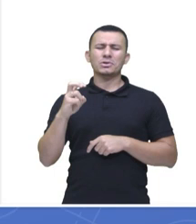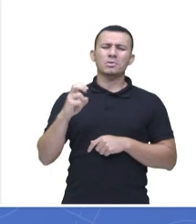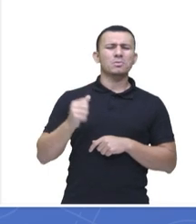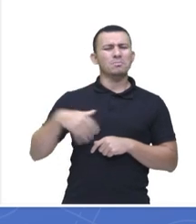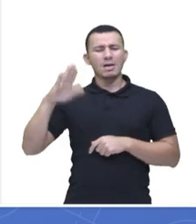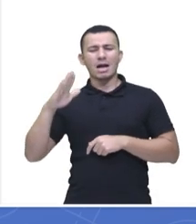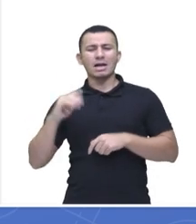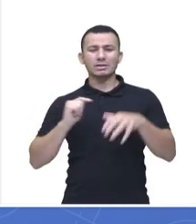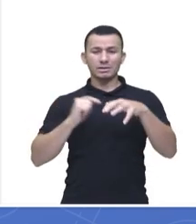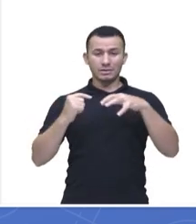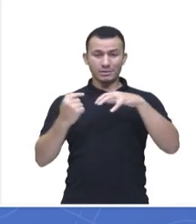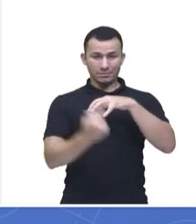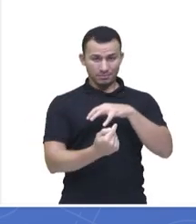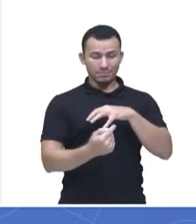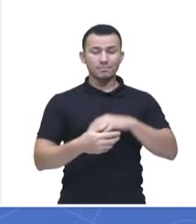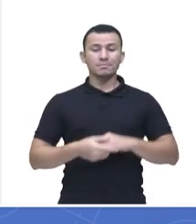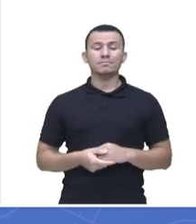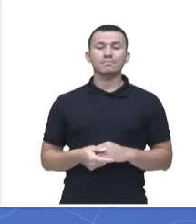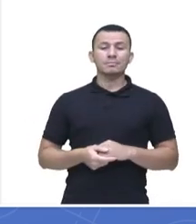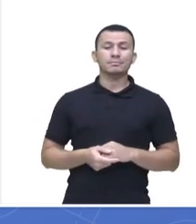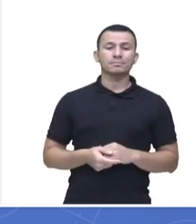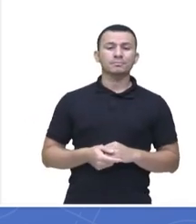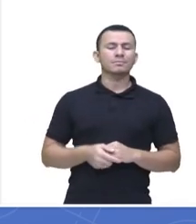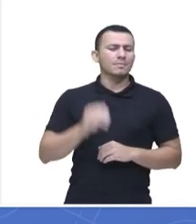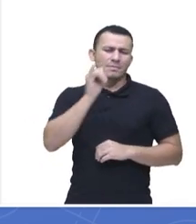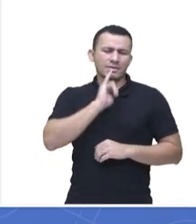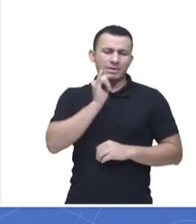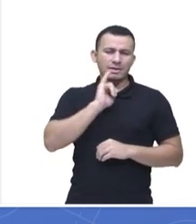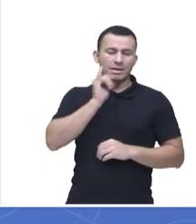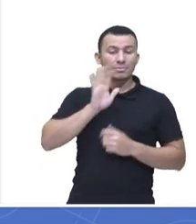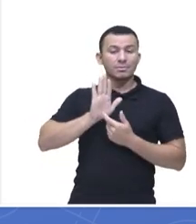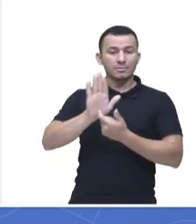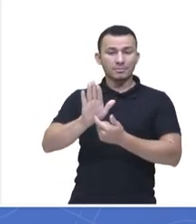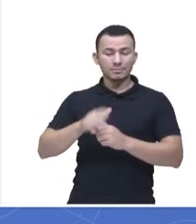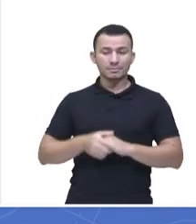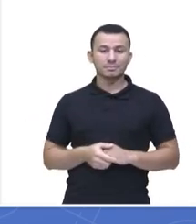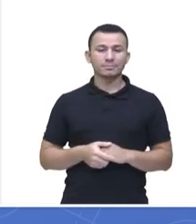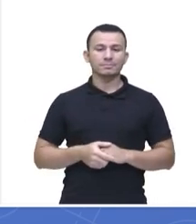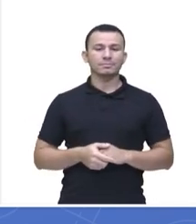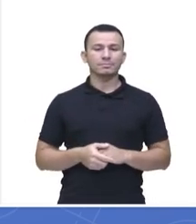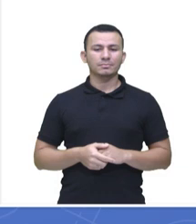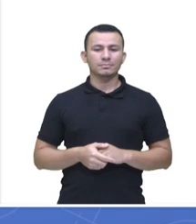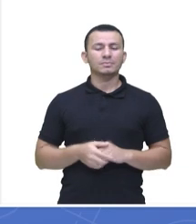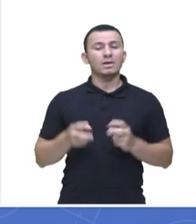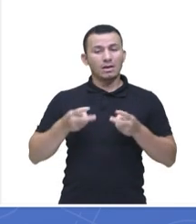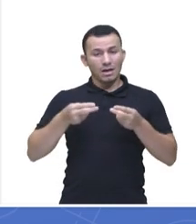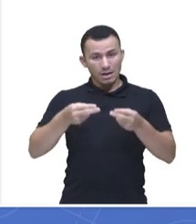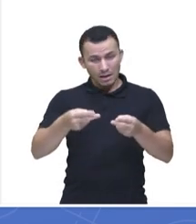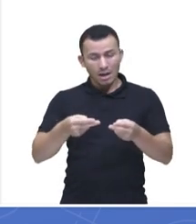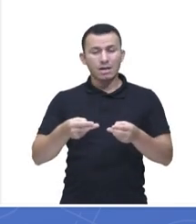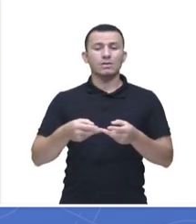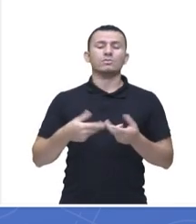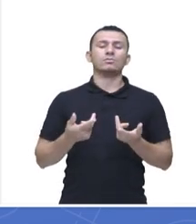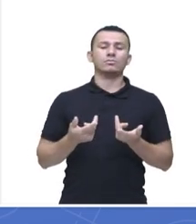de patas, tá? E aí, um exemplo dos representantes dos crustáceos, temos aí o caranguejo,